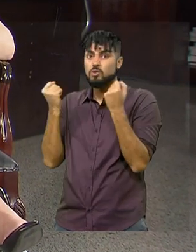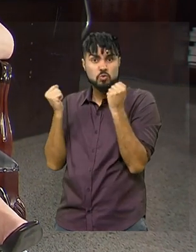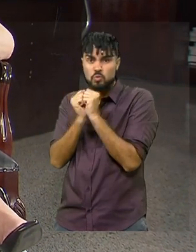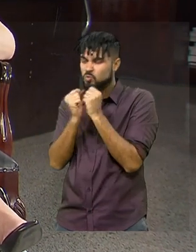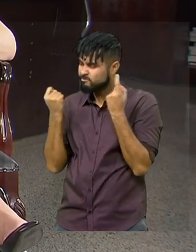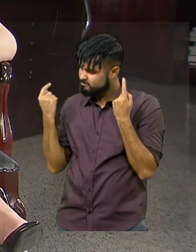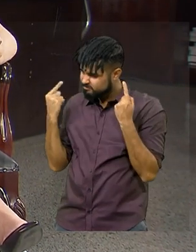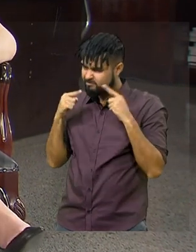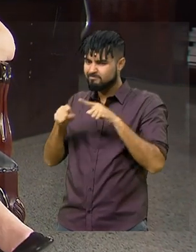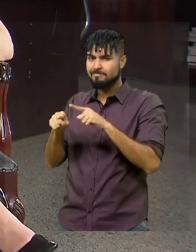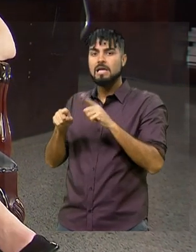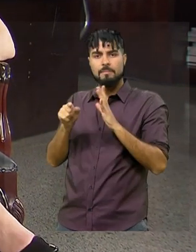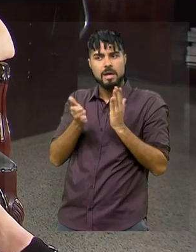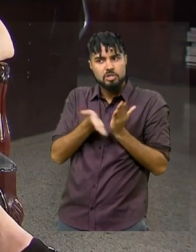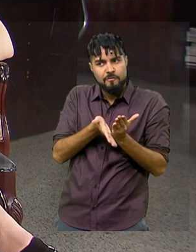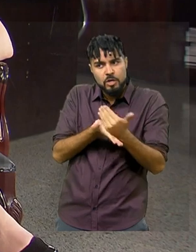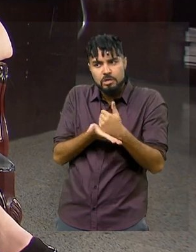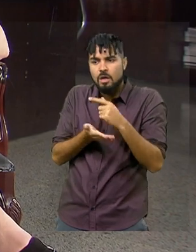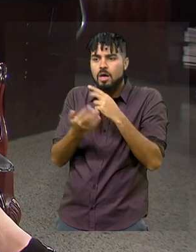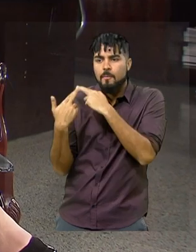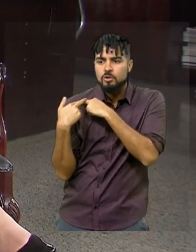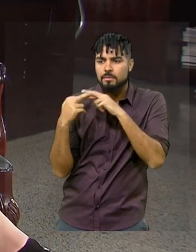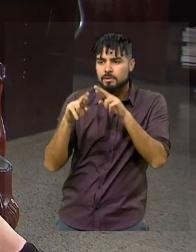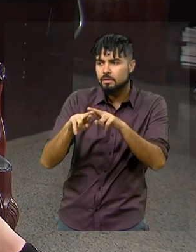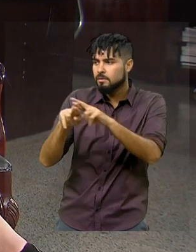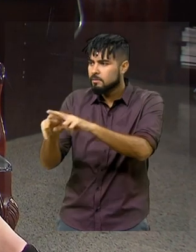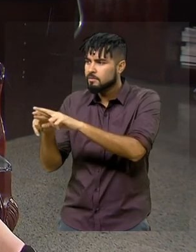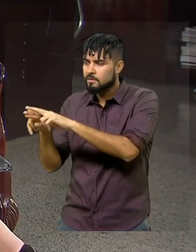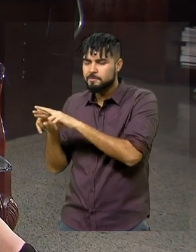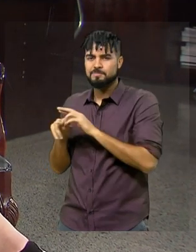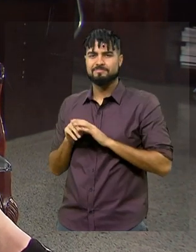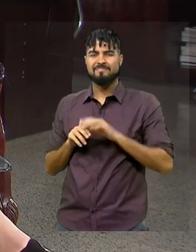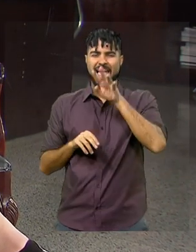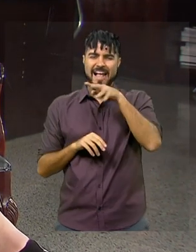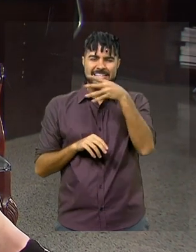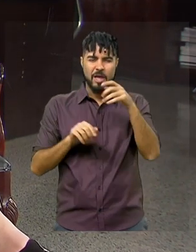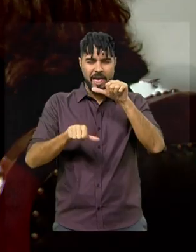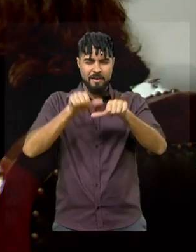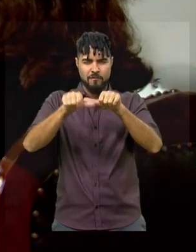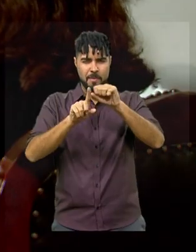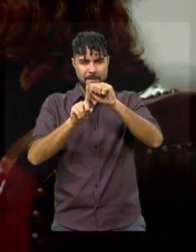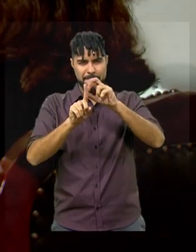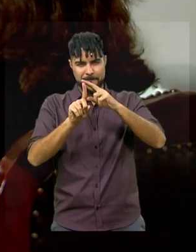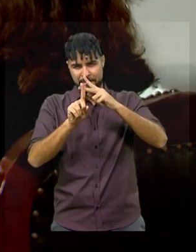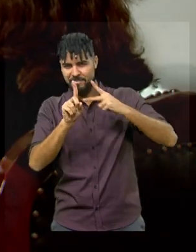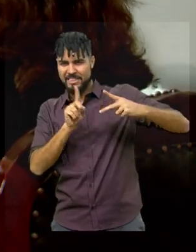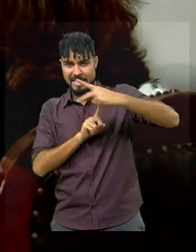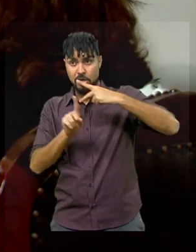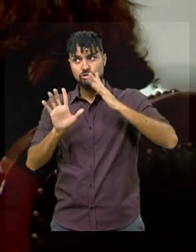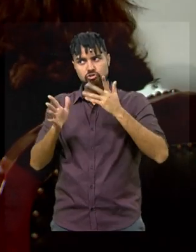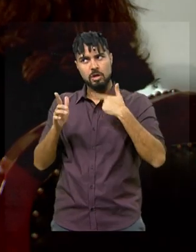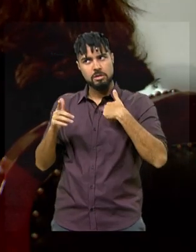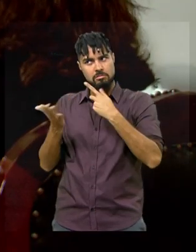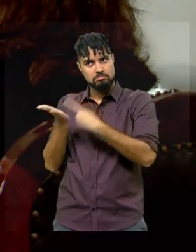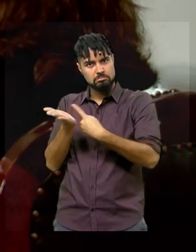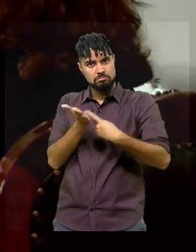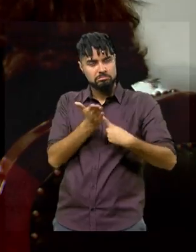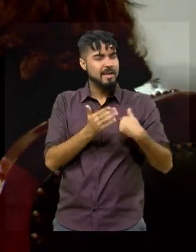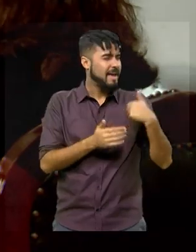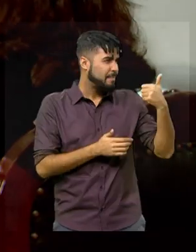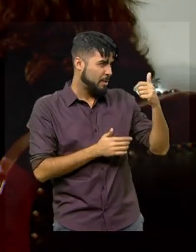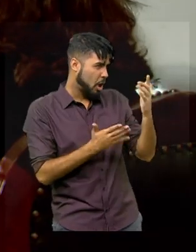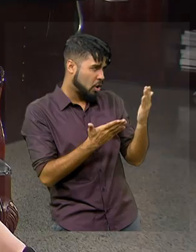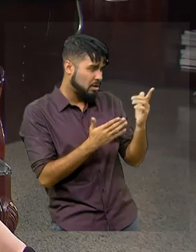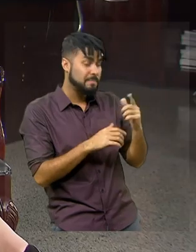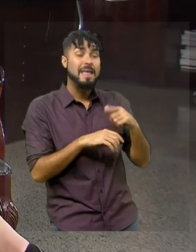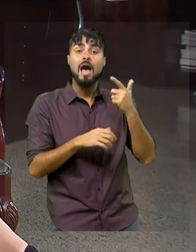com distribuições de atribuições. O calendário da reforma da Previdência, ele está bem enxuto. É o primeiro, né? Está